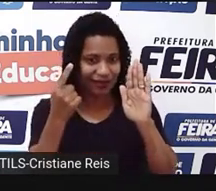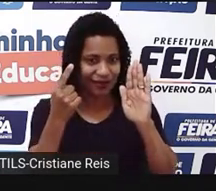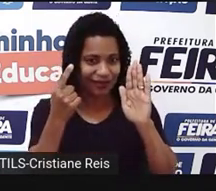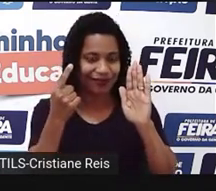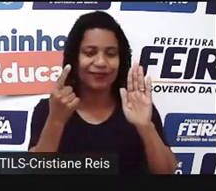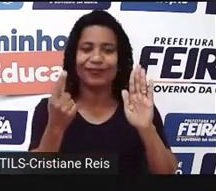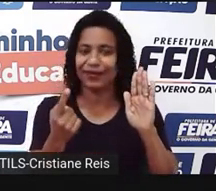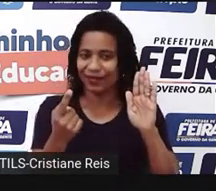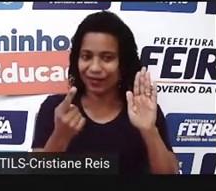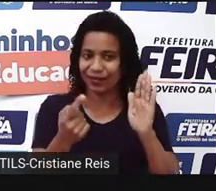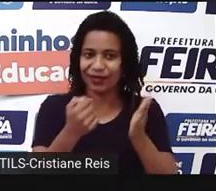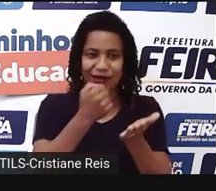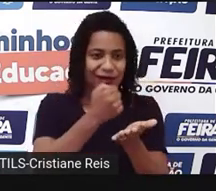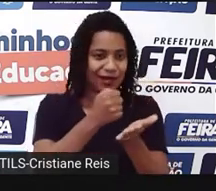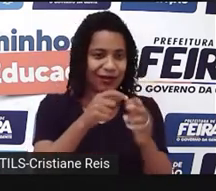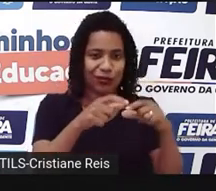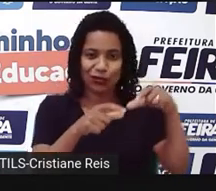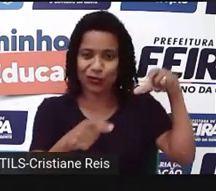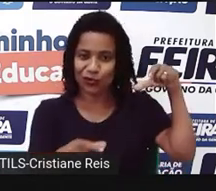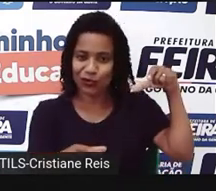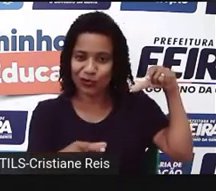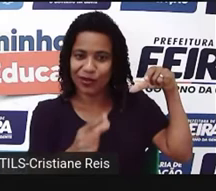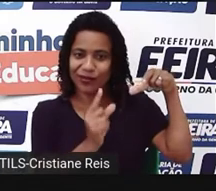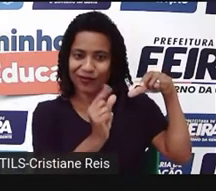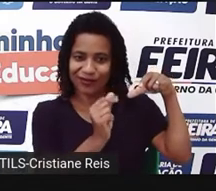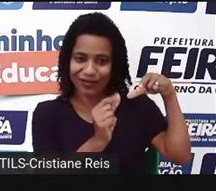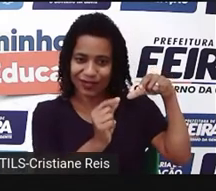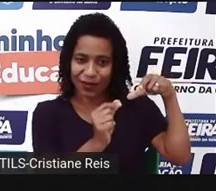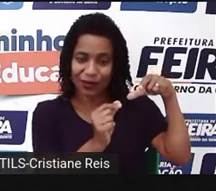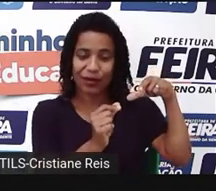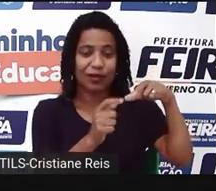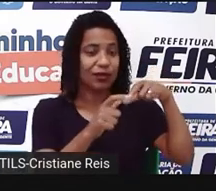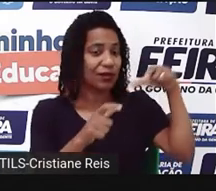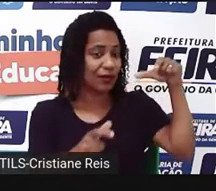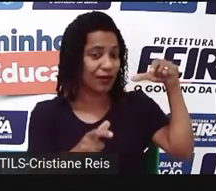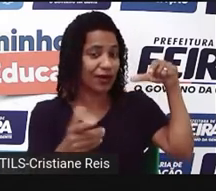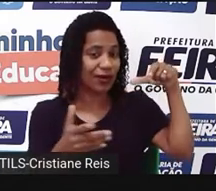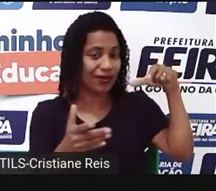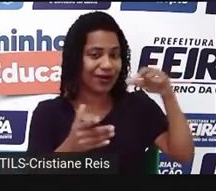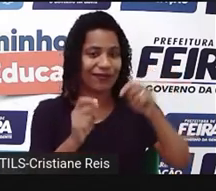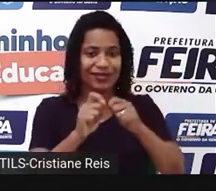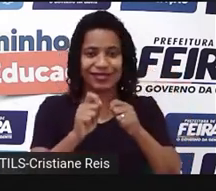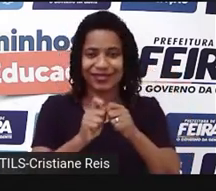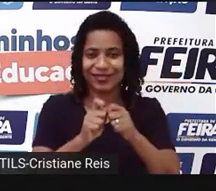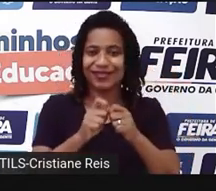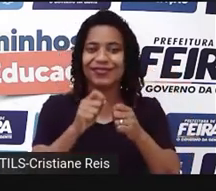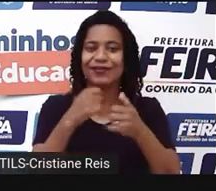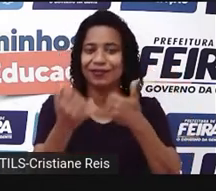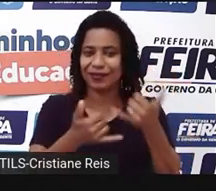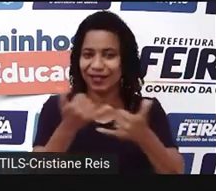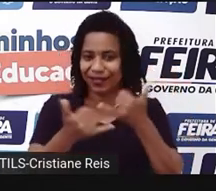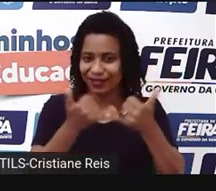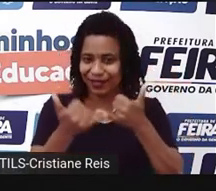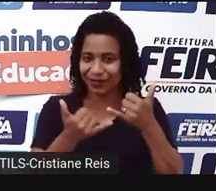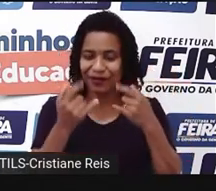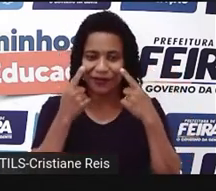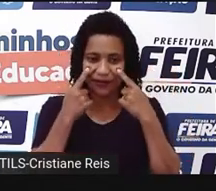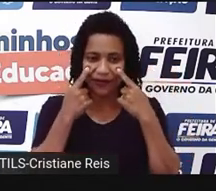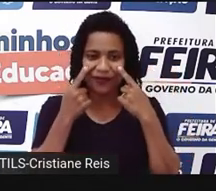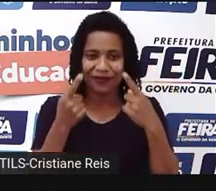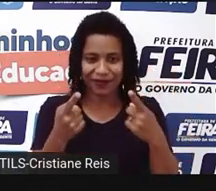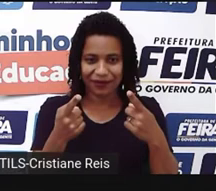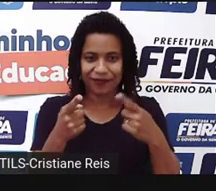A nota fiscal, né? O Receipt. Então, a nossa tarefa é Read the Receipt and Answer the Questions